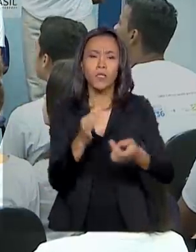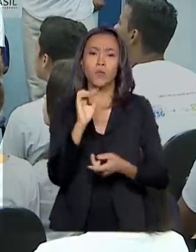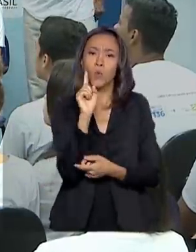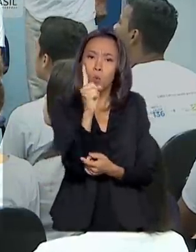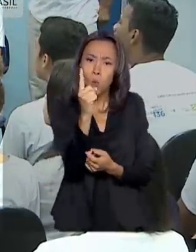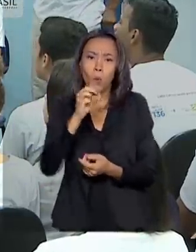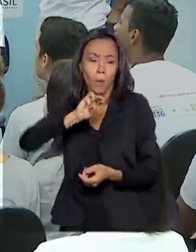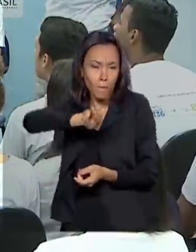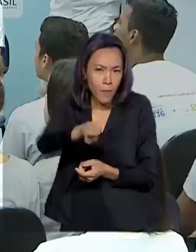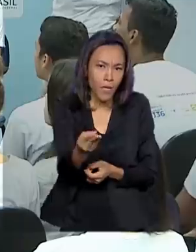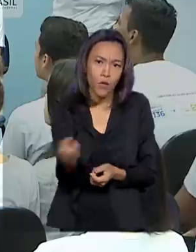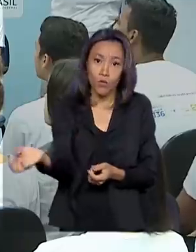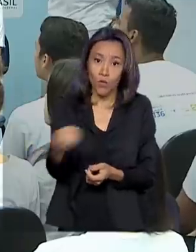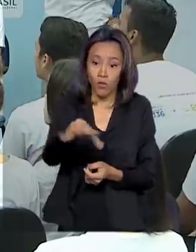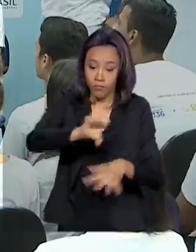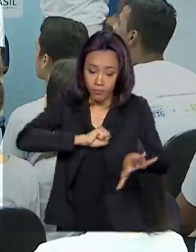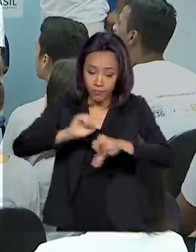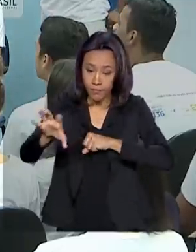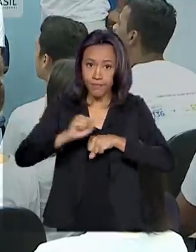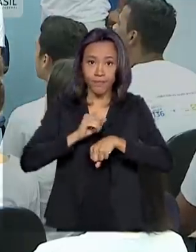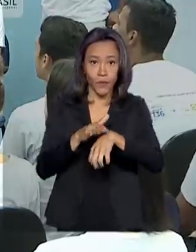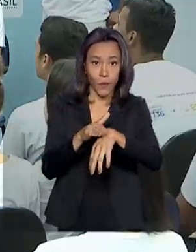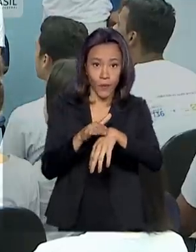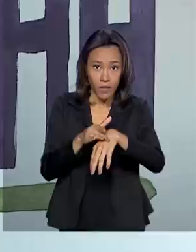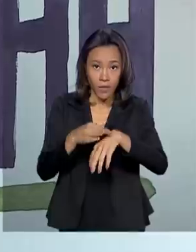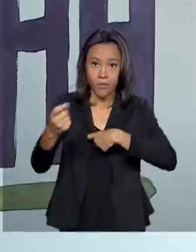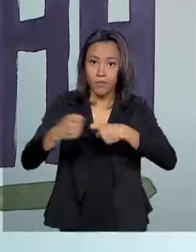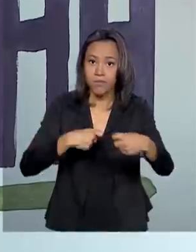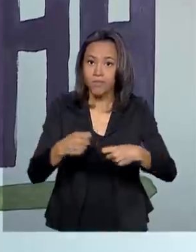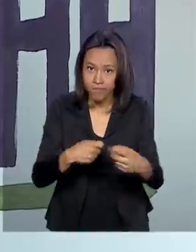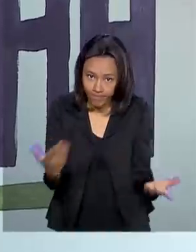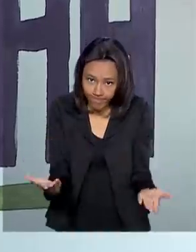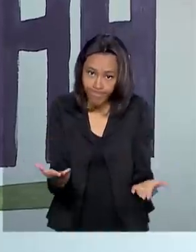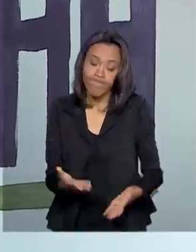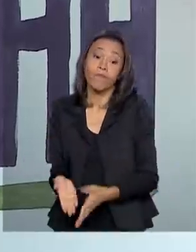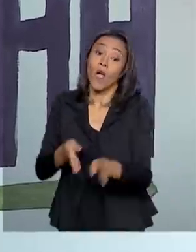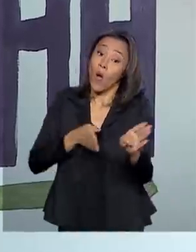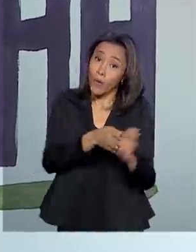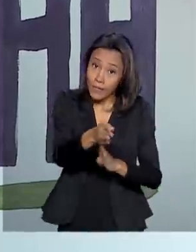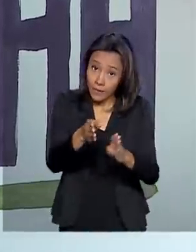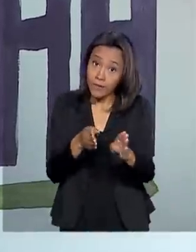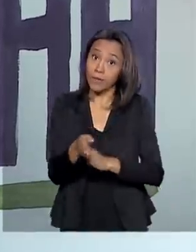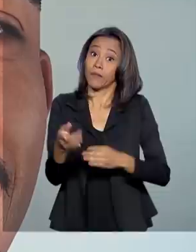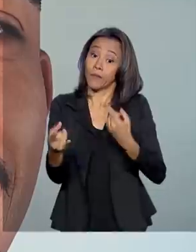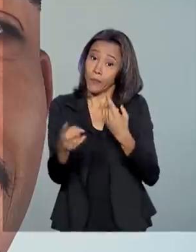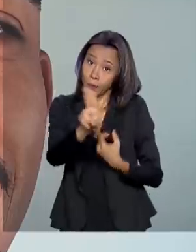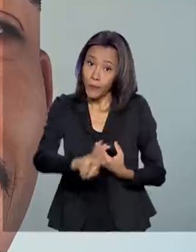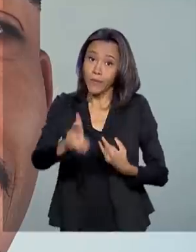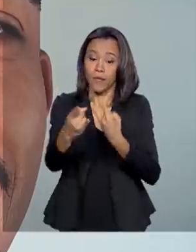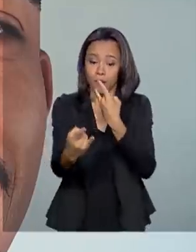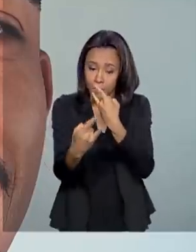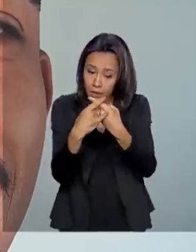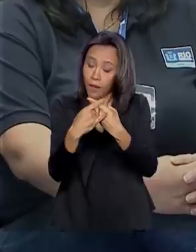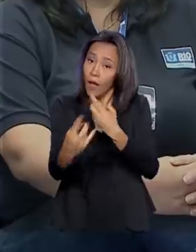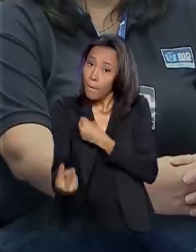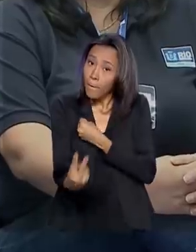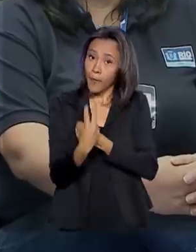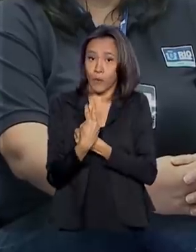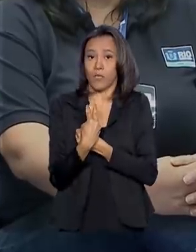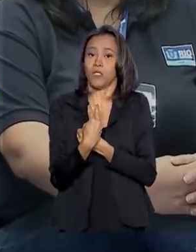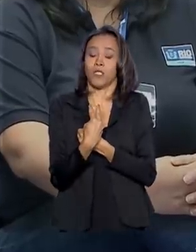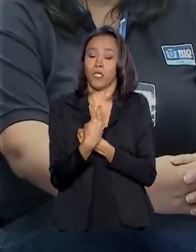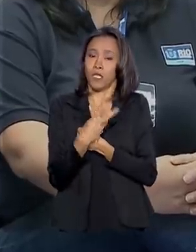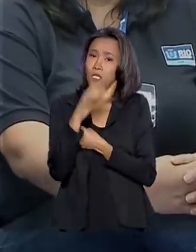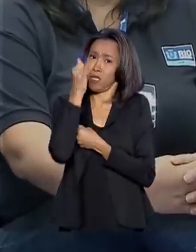milhão de novas infecções sexualmente transmissíveis. A recomendação pelo uso da camisinha é para proteger e